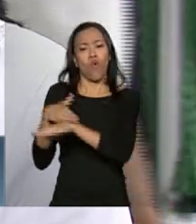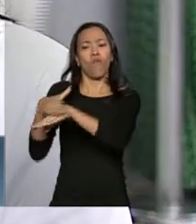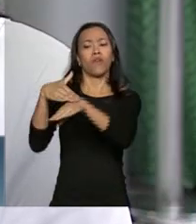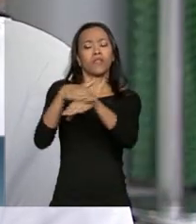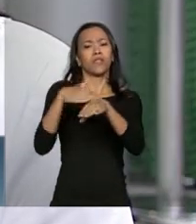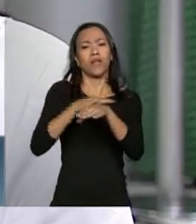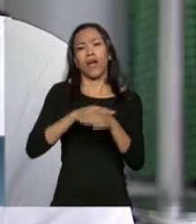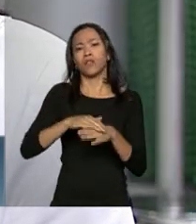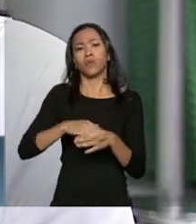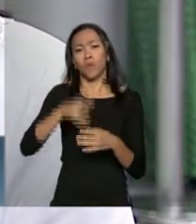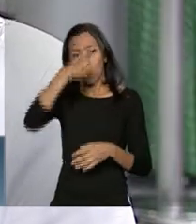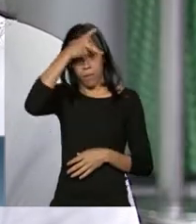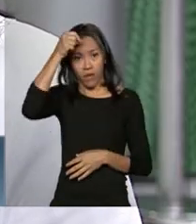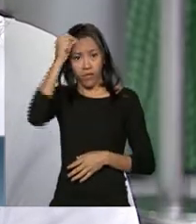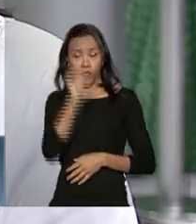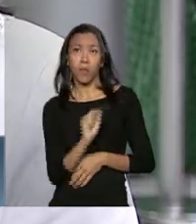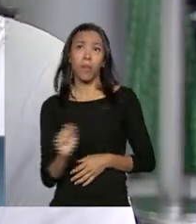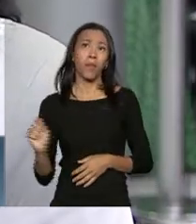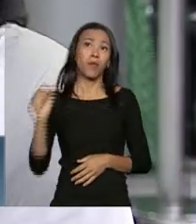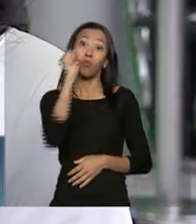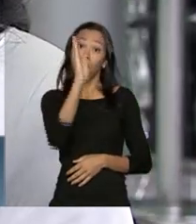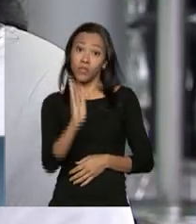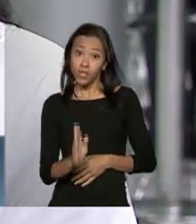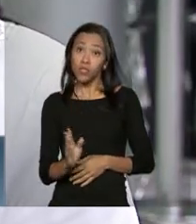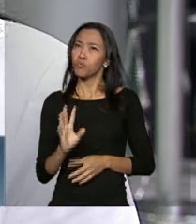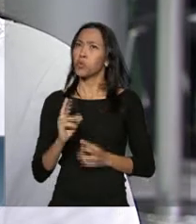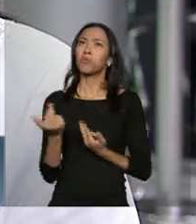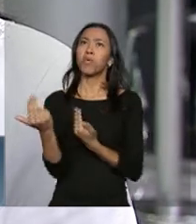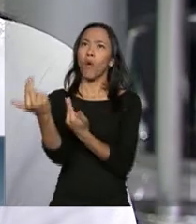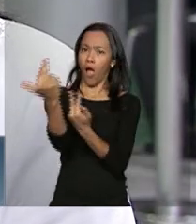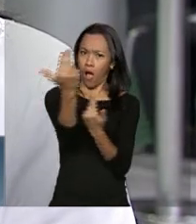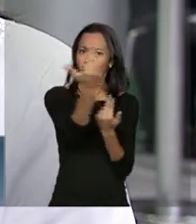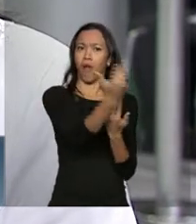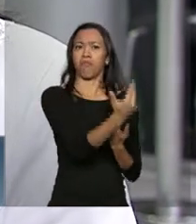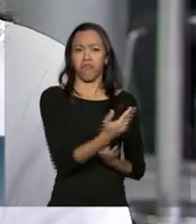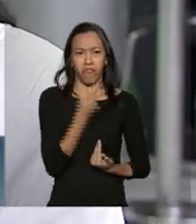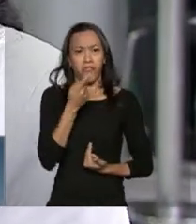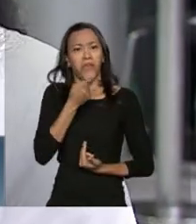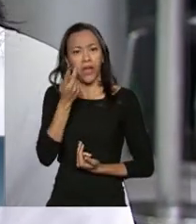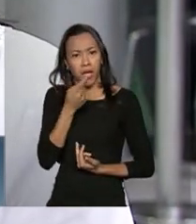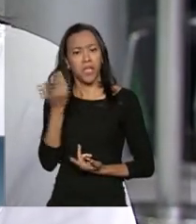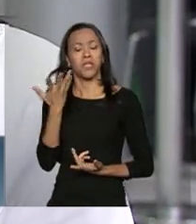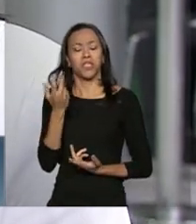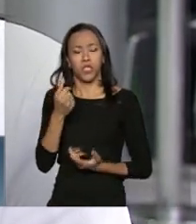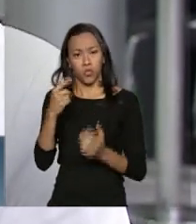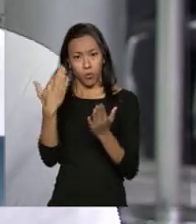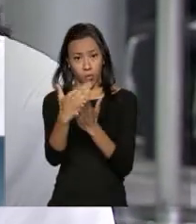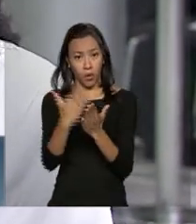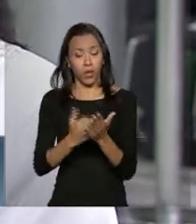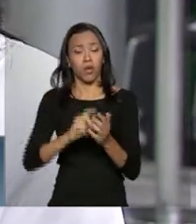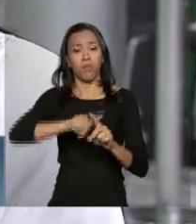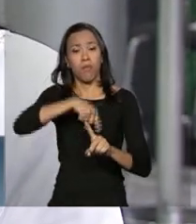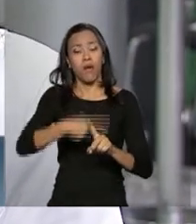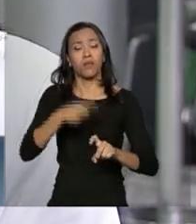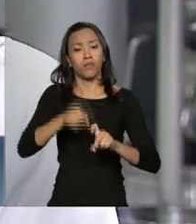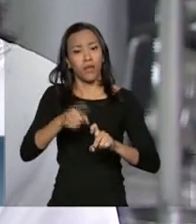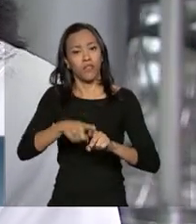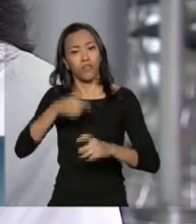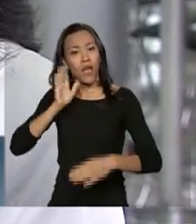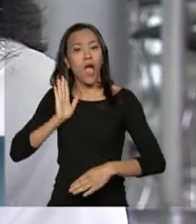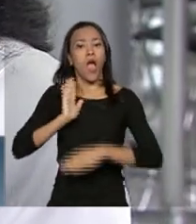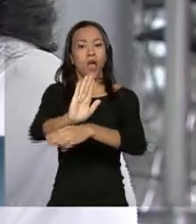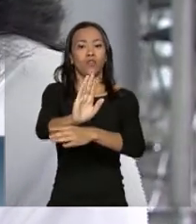prefeitos do Brasil inteiro pela Frente Nacional, é unânime em dizer que o Mais Médicos veio para revolucionar a atenção básica nos